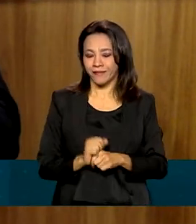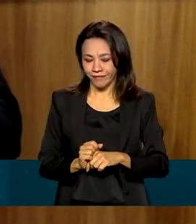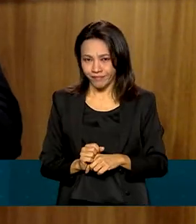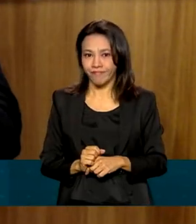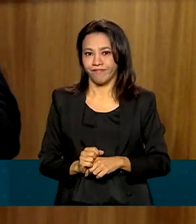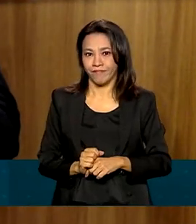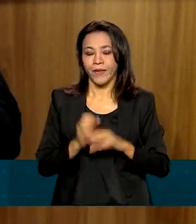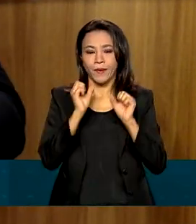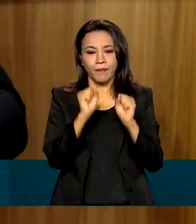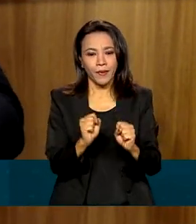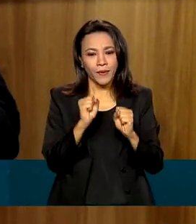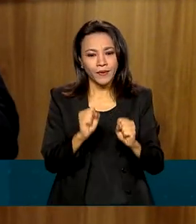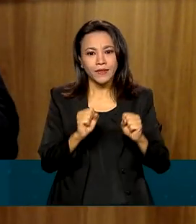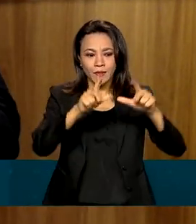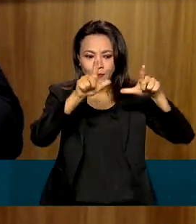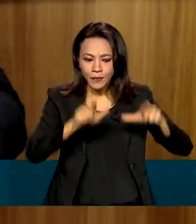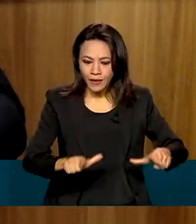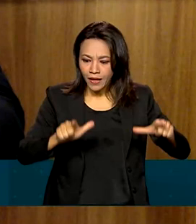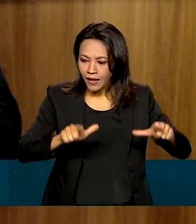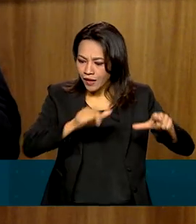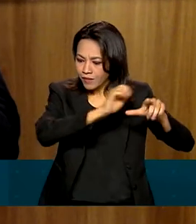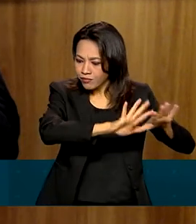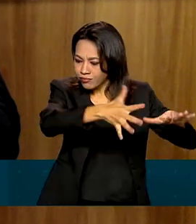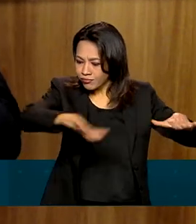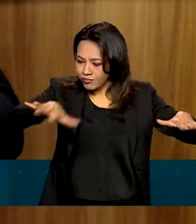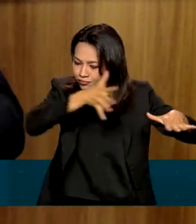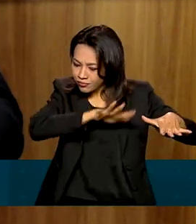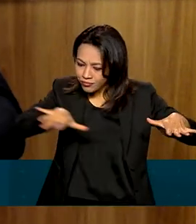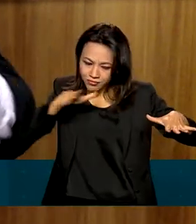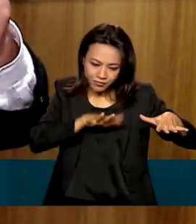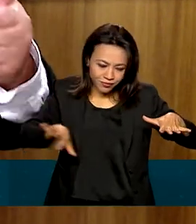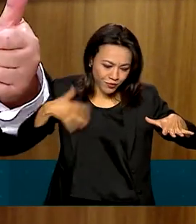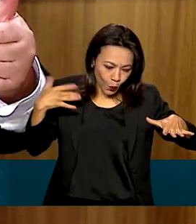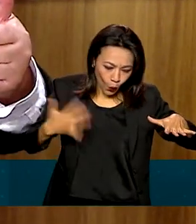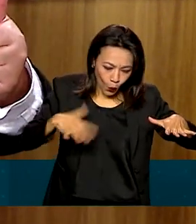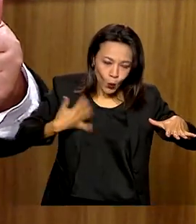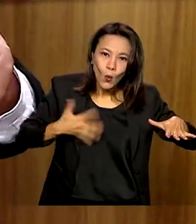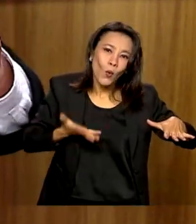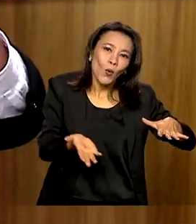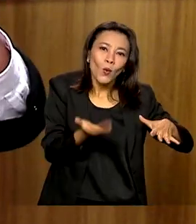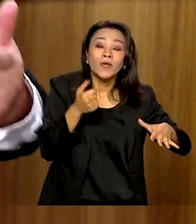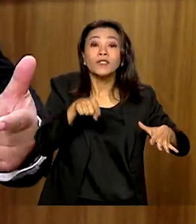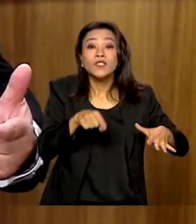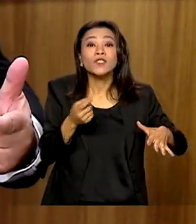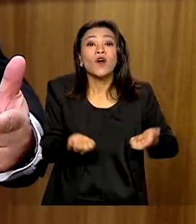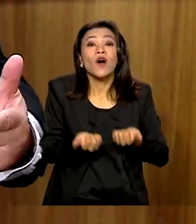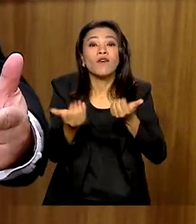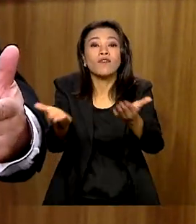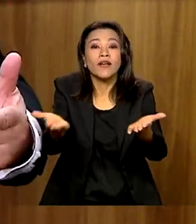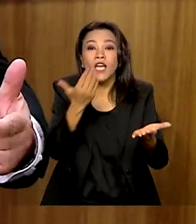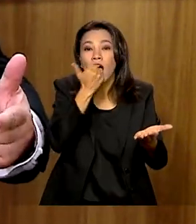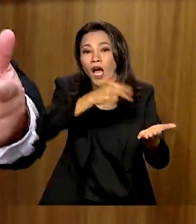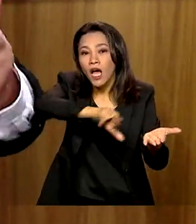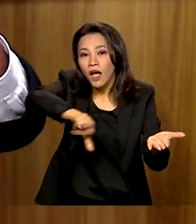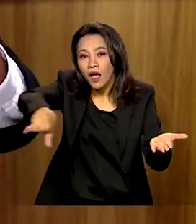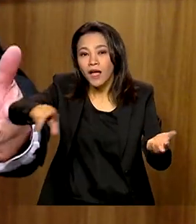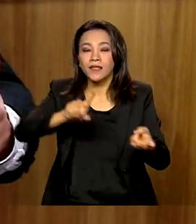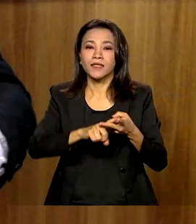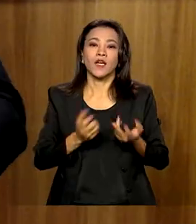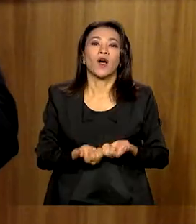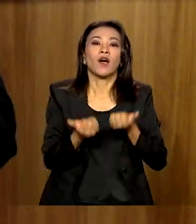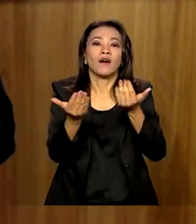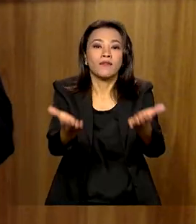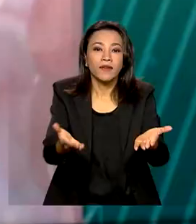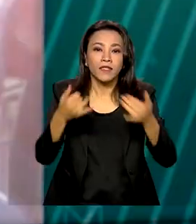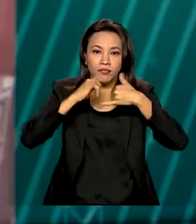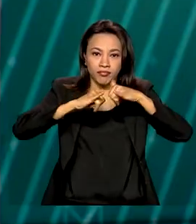novo celeiro de oportunidades, de oferta de alimentos, de oferta de minerais, de oferta